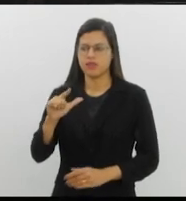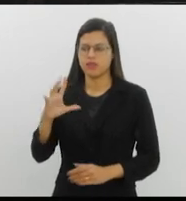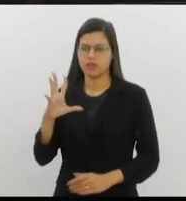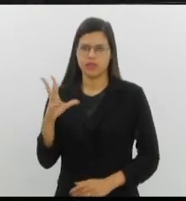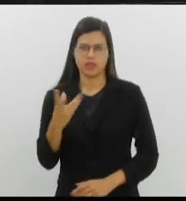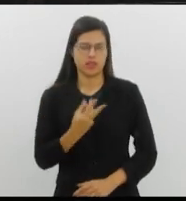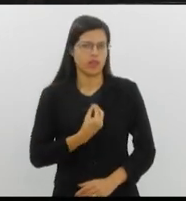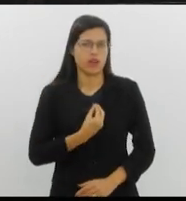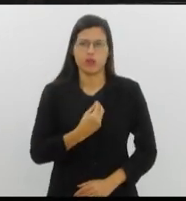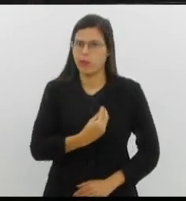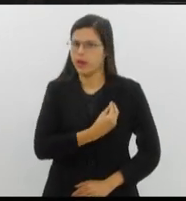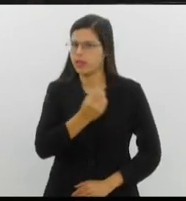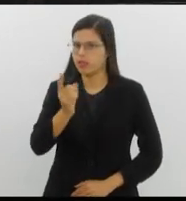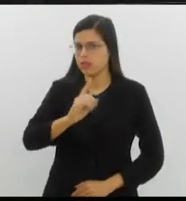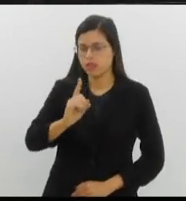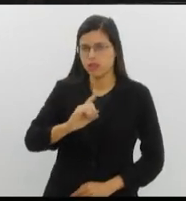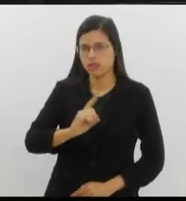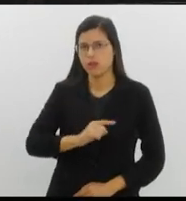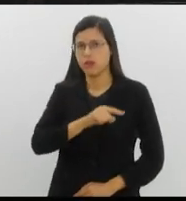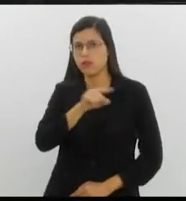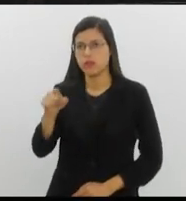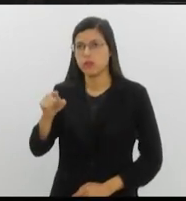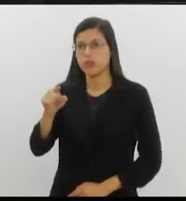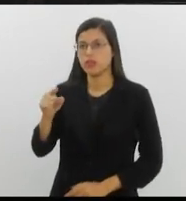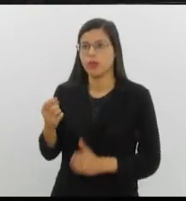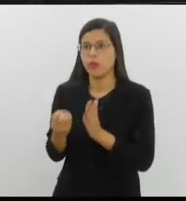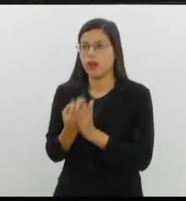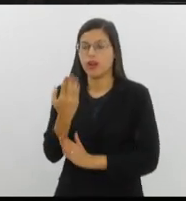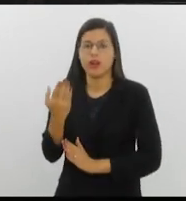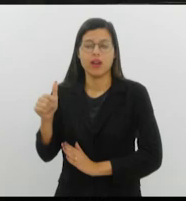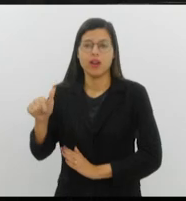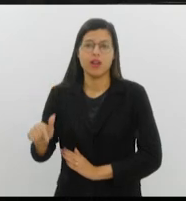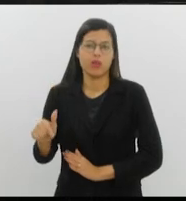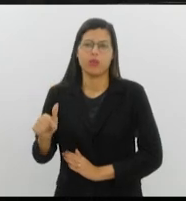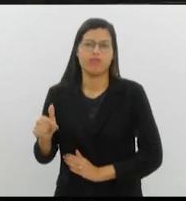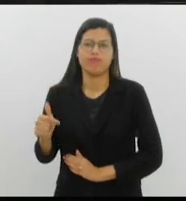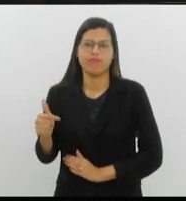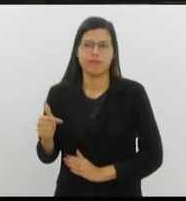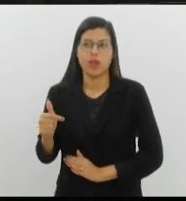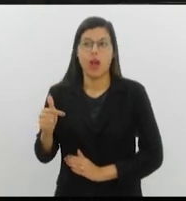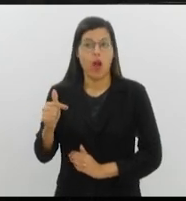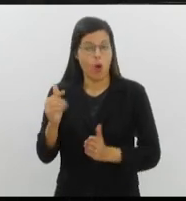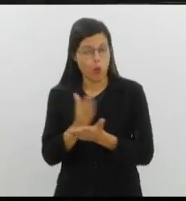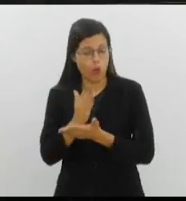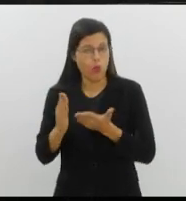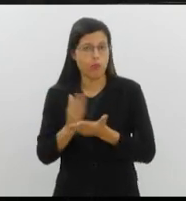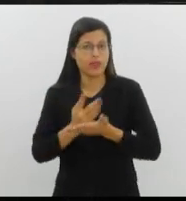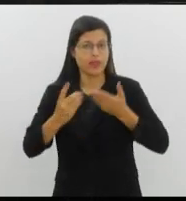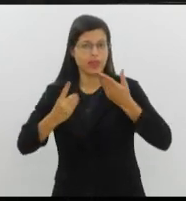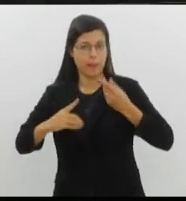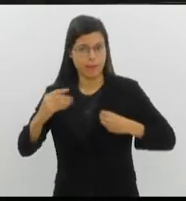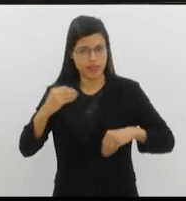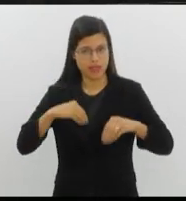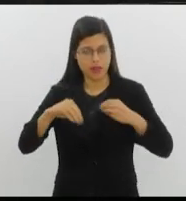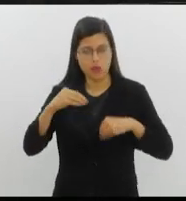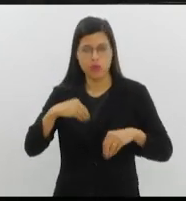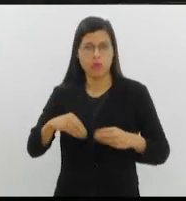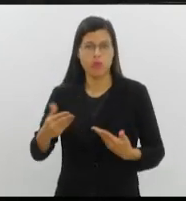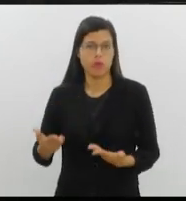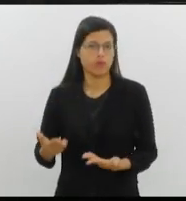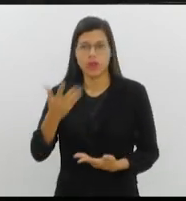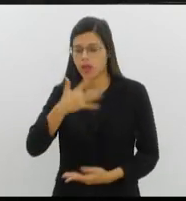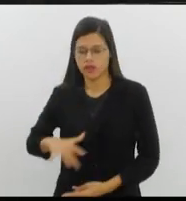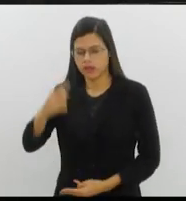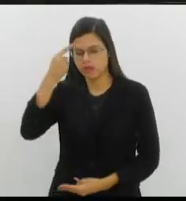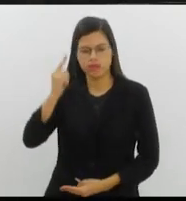criando crianças trans sem ligar para o que vai acontecer na vida adulta. Muitas entendem depressões de suicídio. Uma criança, ela não sabe distinguir